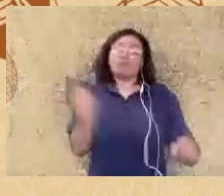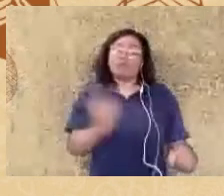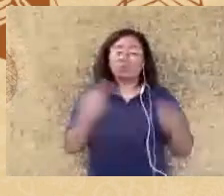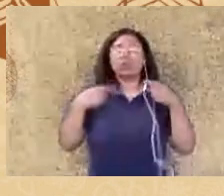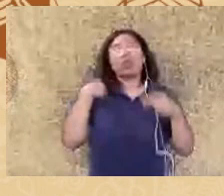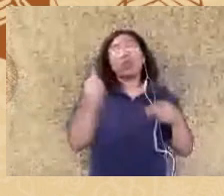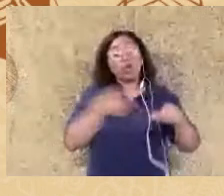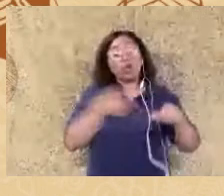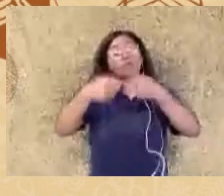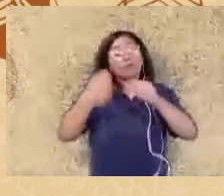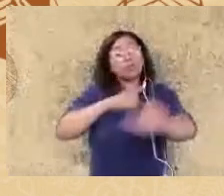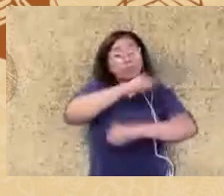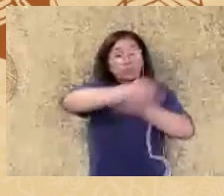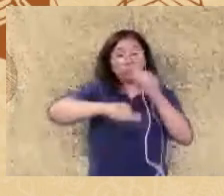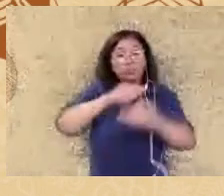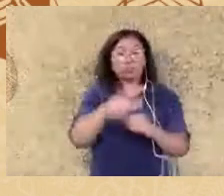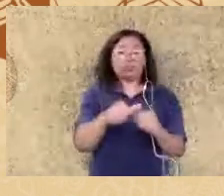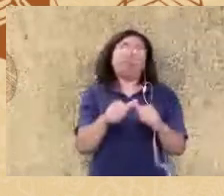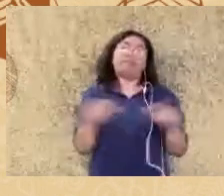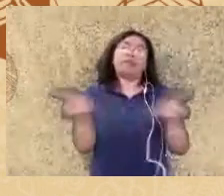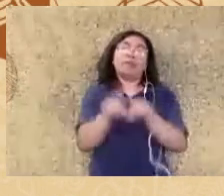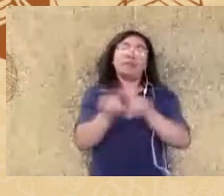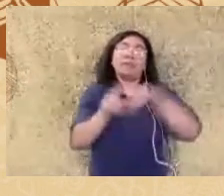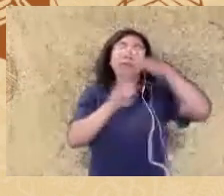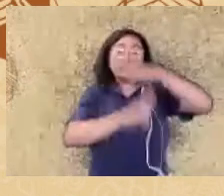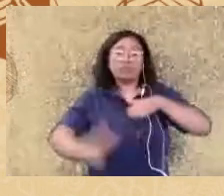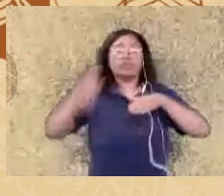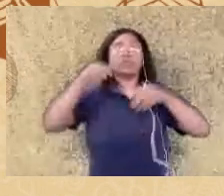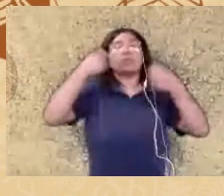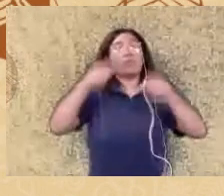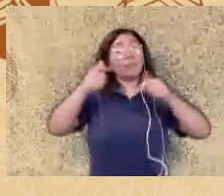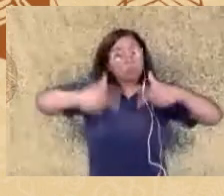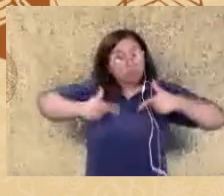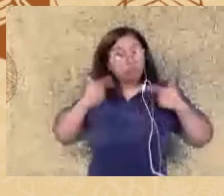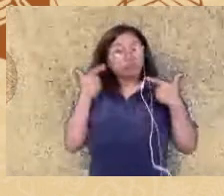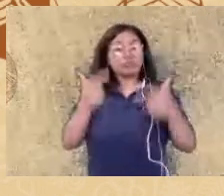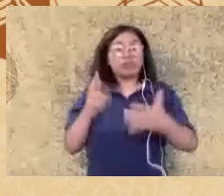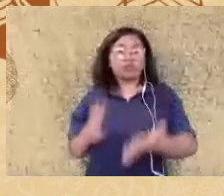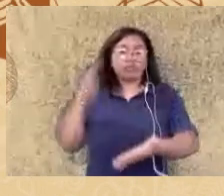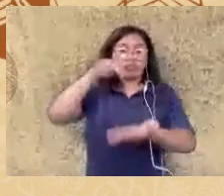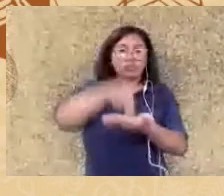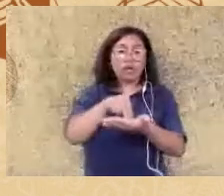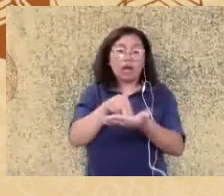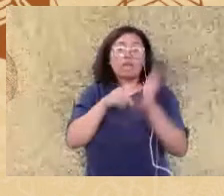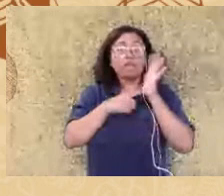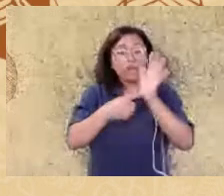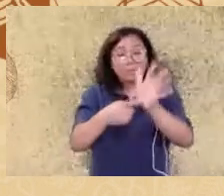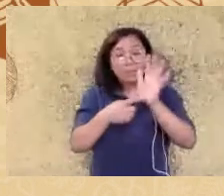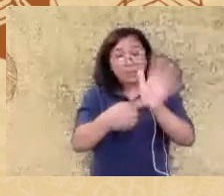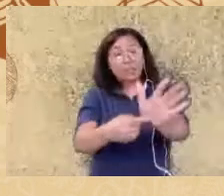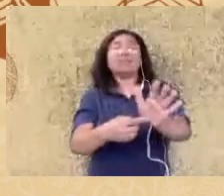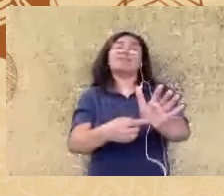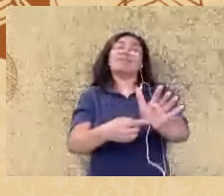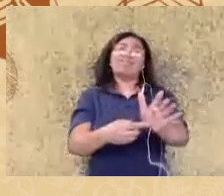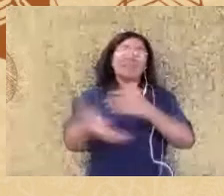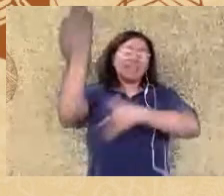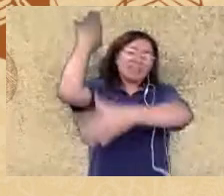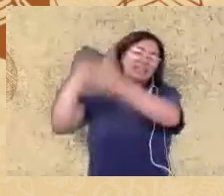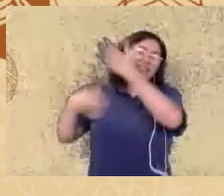posicionamento para reconhecer que cometeram erros que apoiaram essas medidas